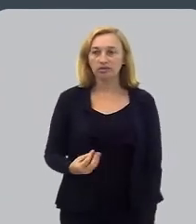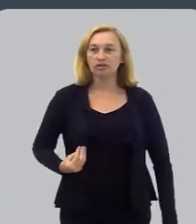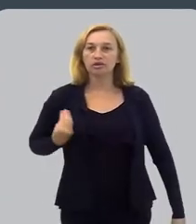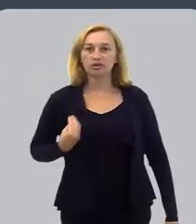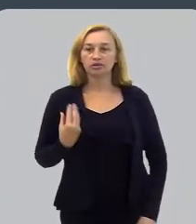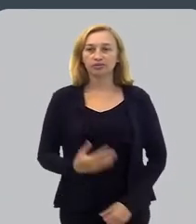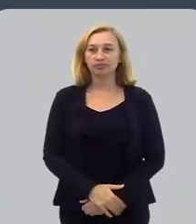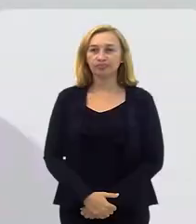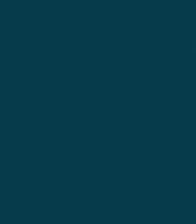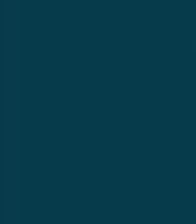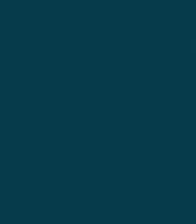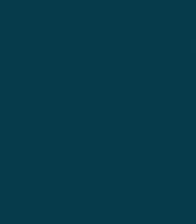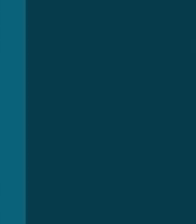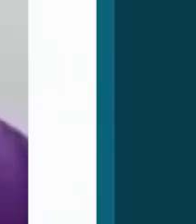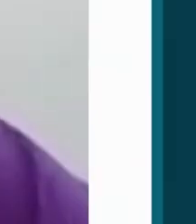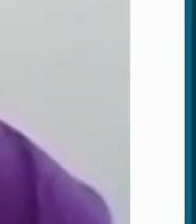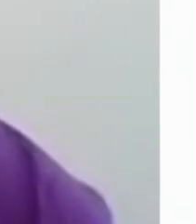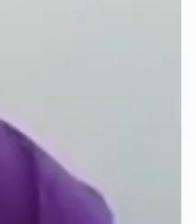está no ar!